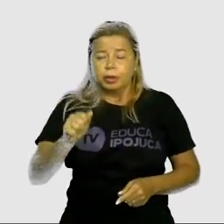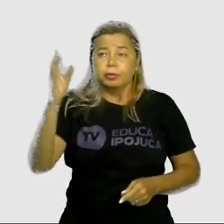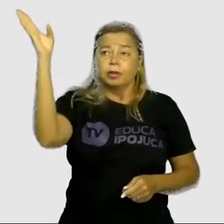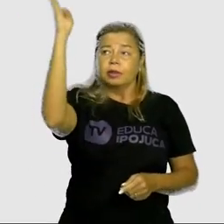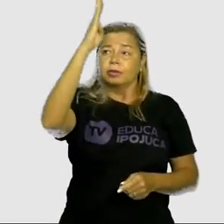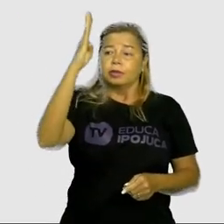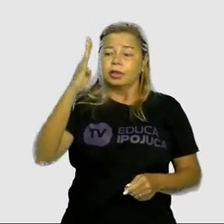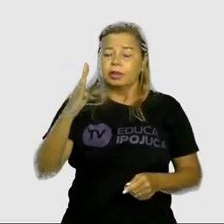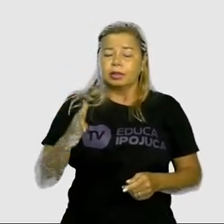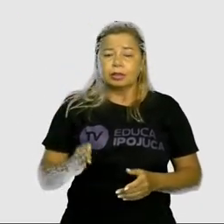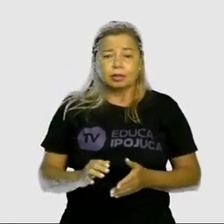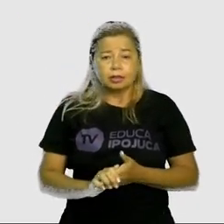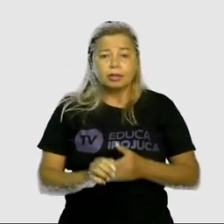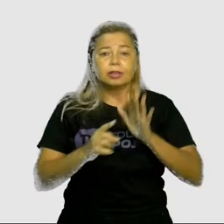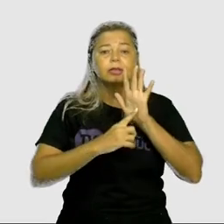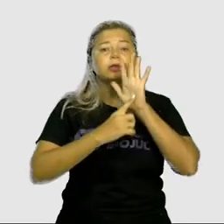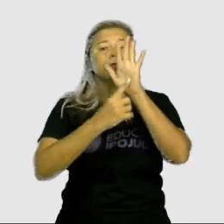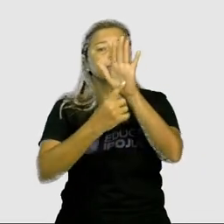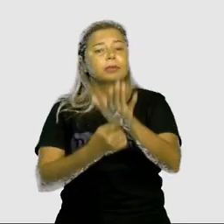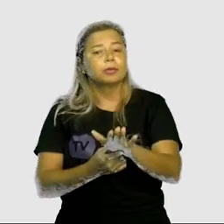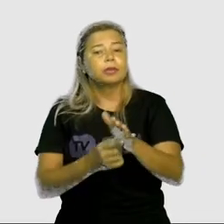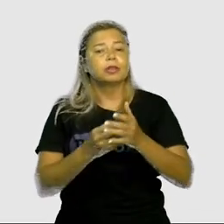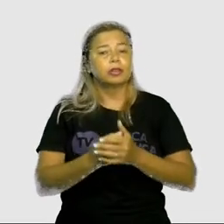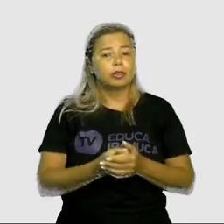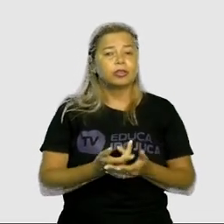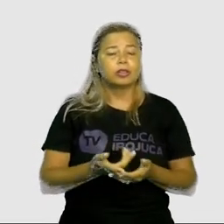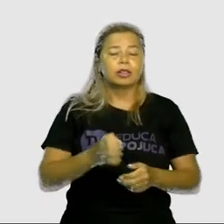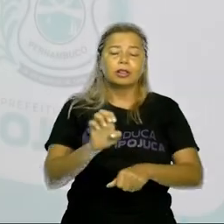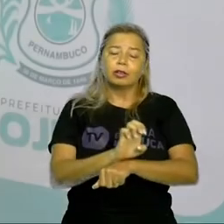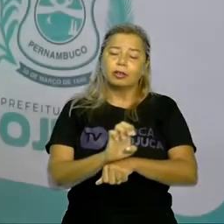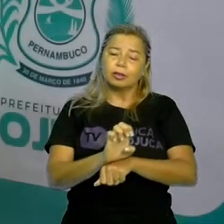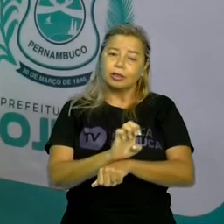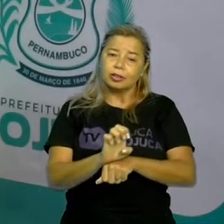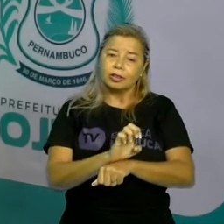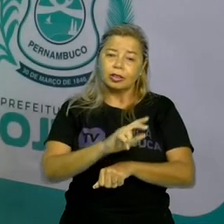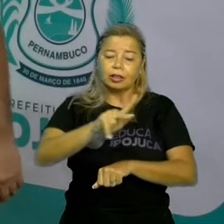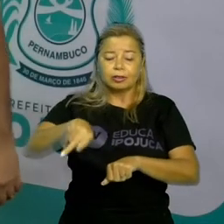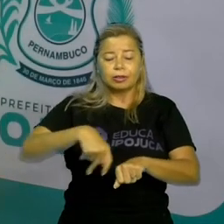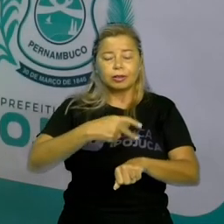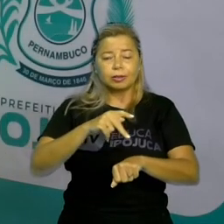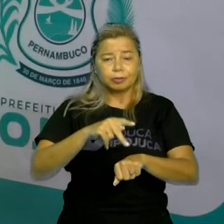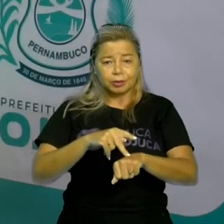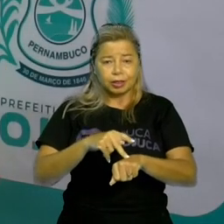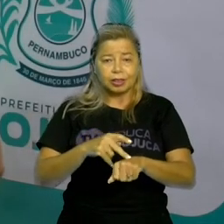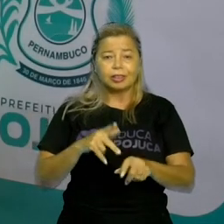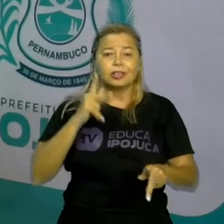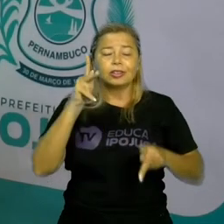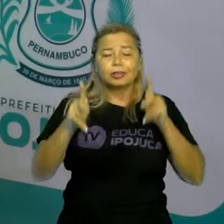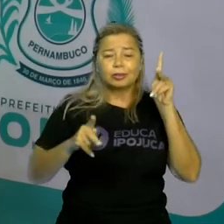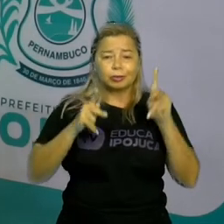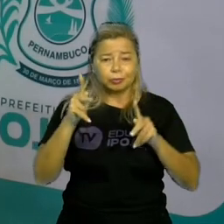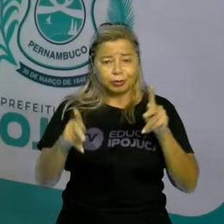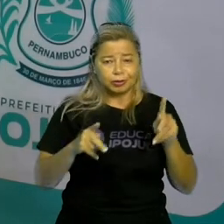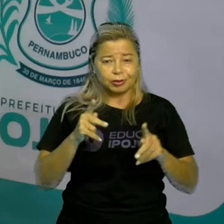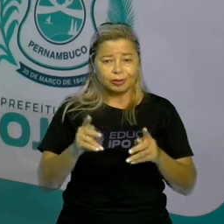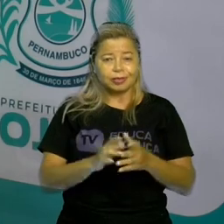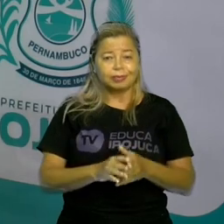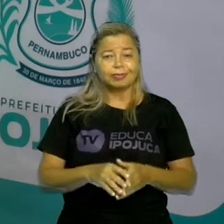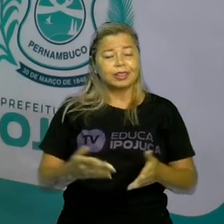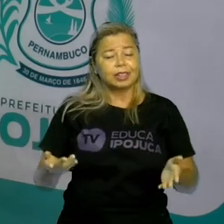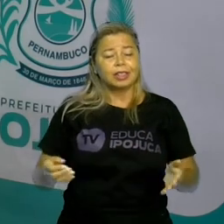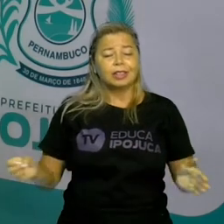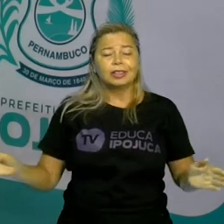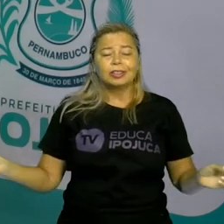nosso país, nosso Estado, nossa nação. Bem, pessoal, com isso a gente encerra a nossa aula de hoje.